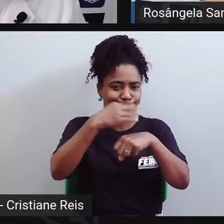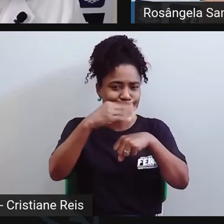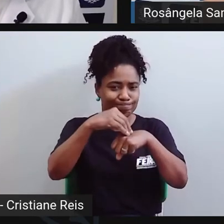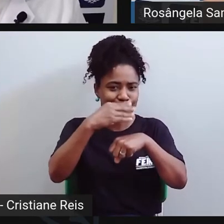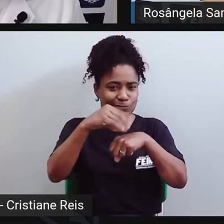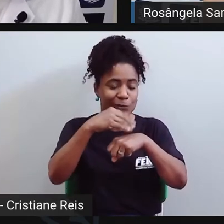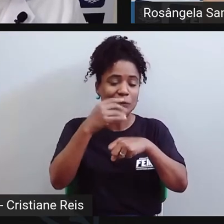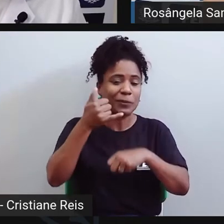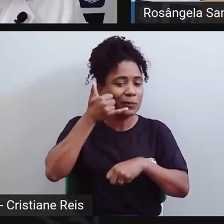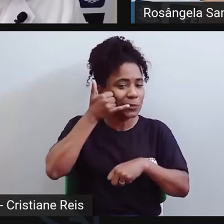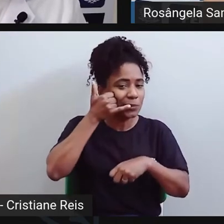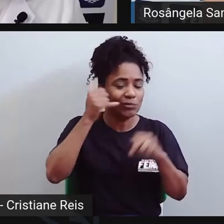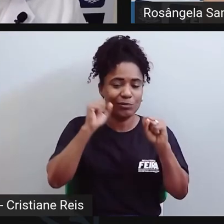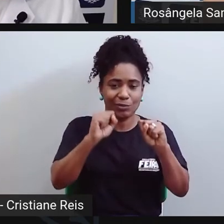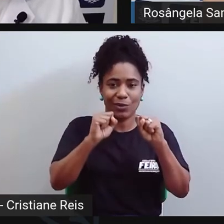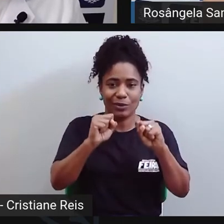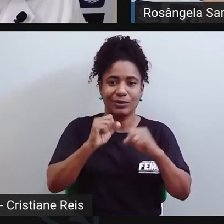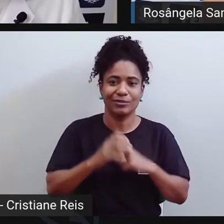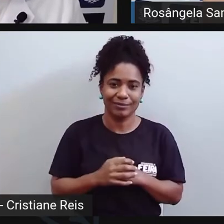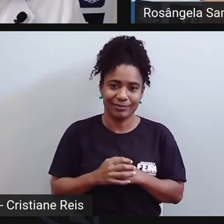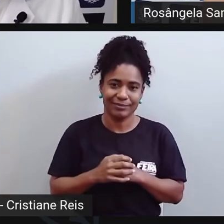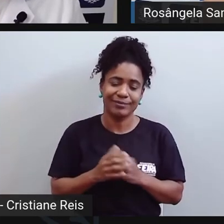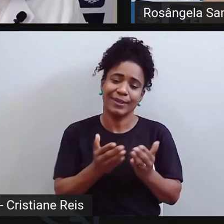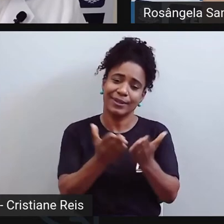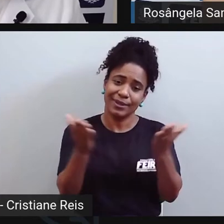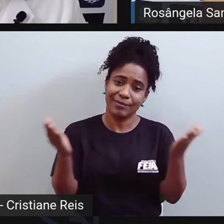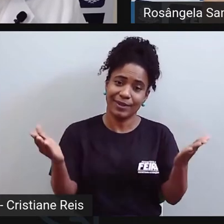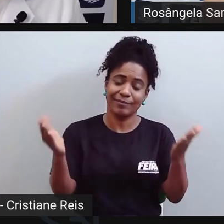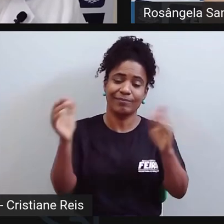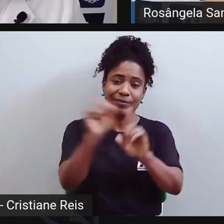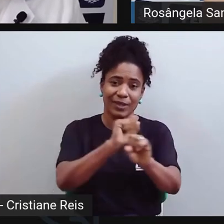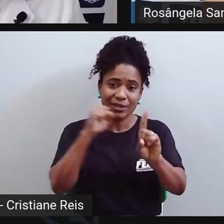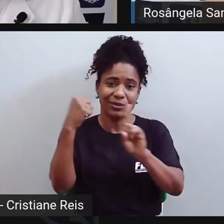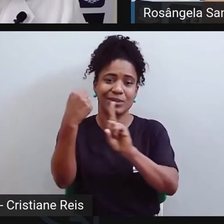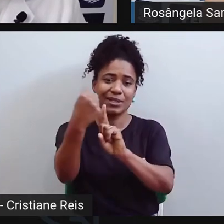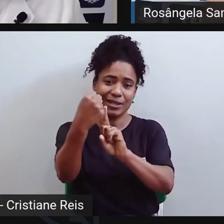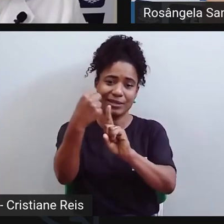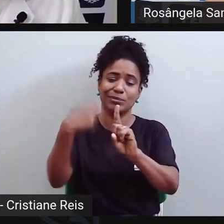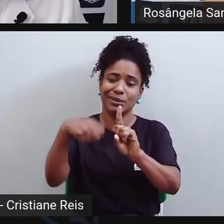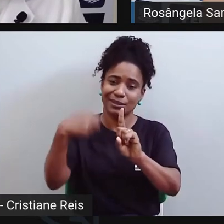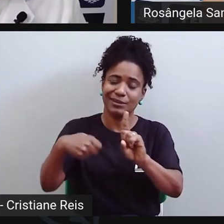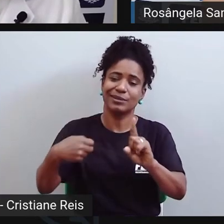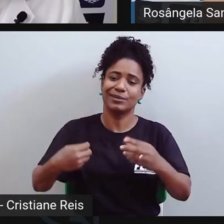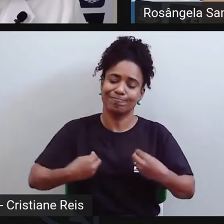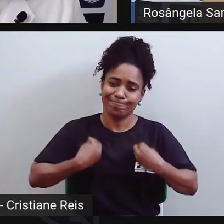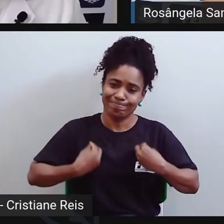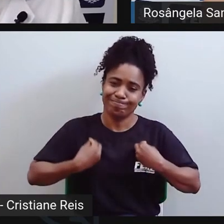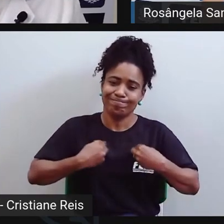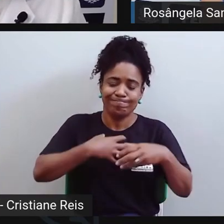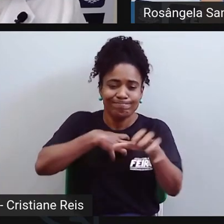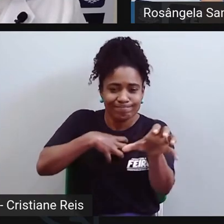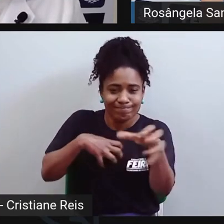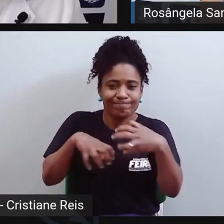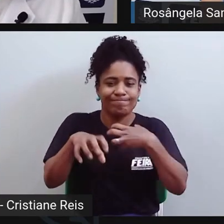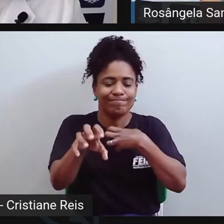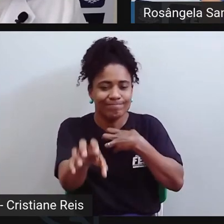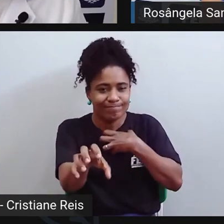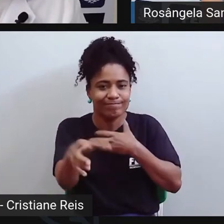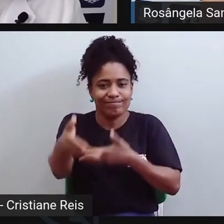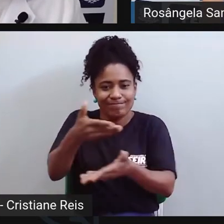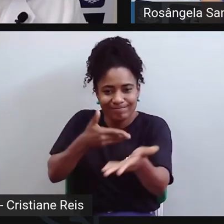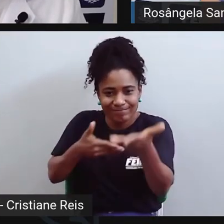que a nossa sociedade possa estar atenta a ser mais humana, mais acolhedora, né, então essa é a rede